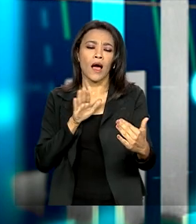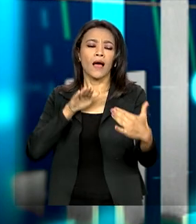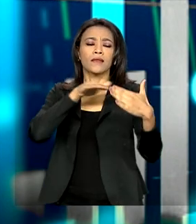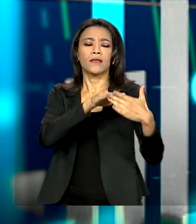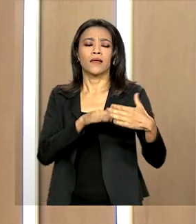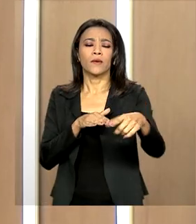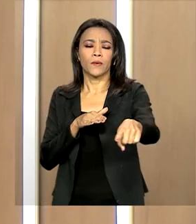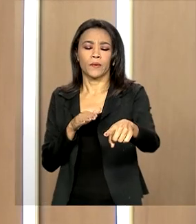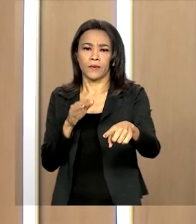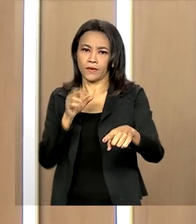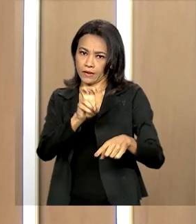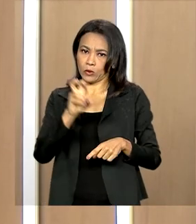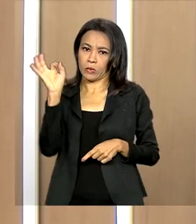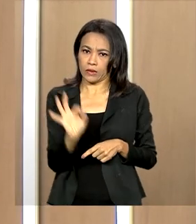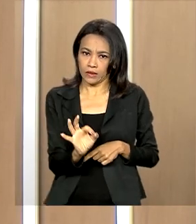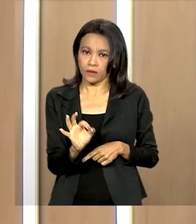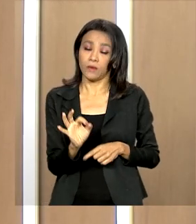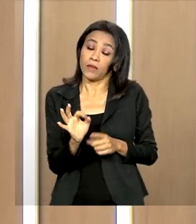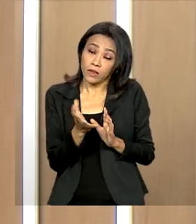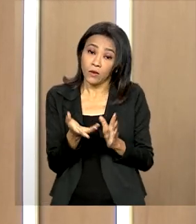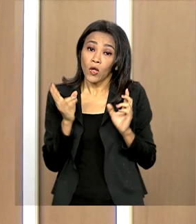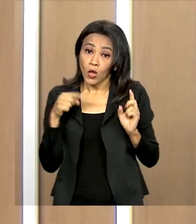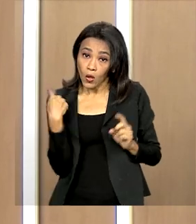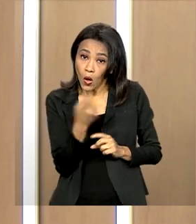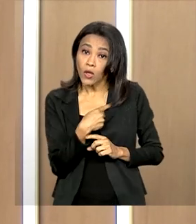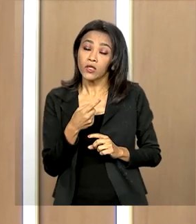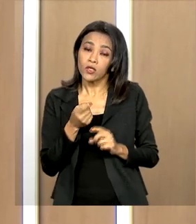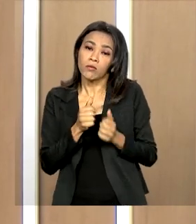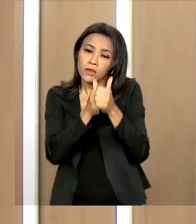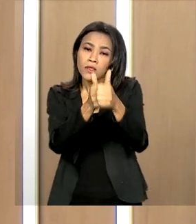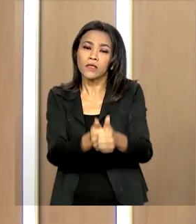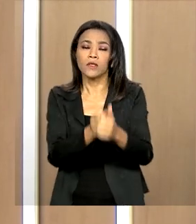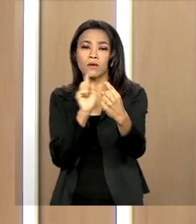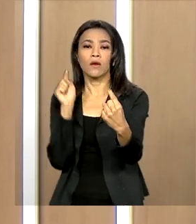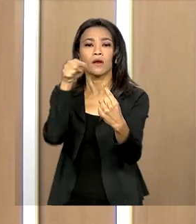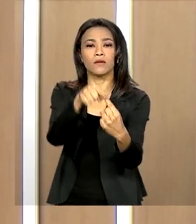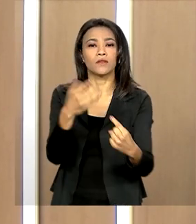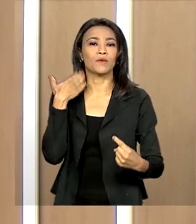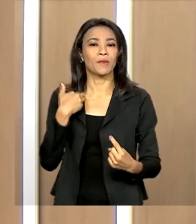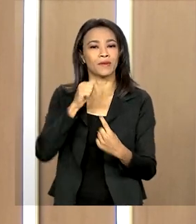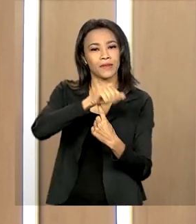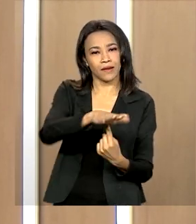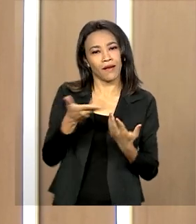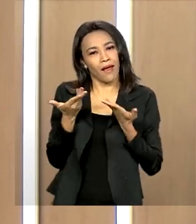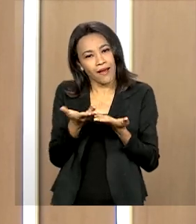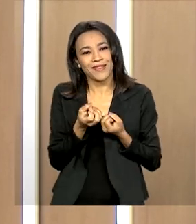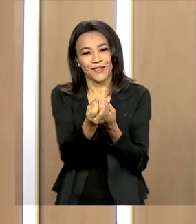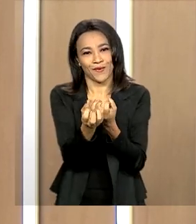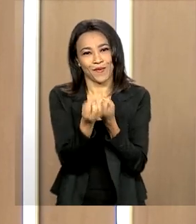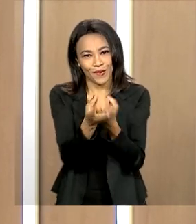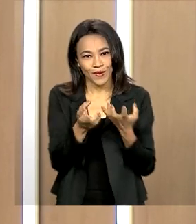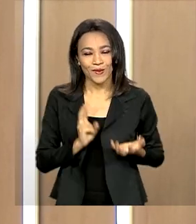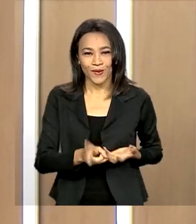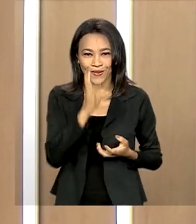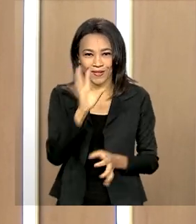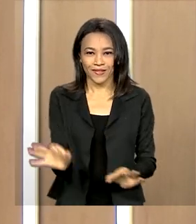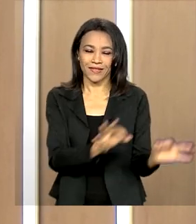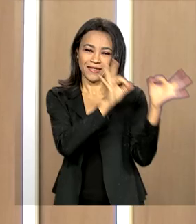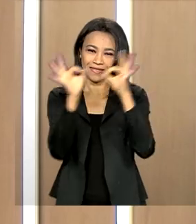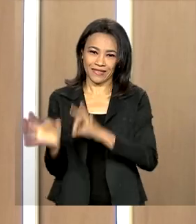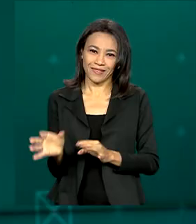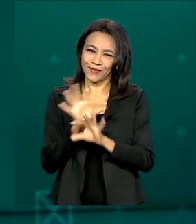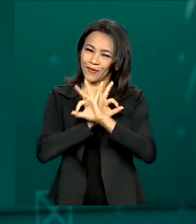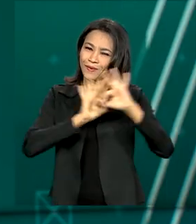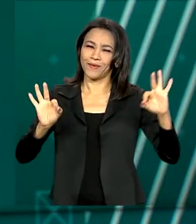limite de 5%. Até o momento, estamos dentro da meta do Banco Central. Essa informação que nós temos para você hoje, continue conosco. Tenha um